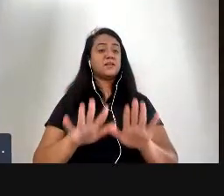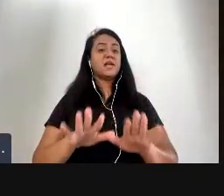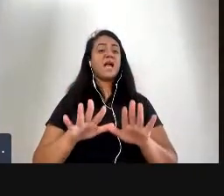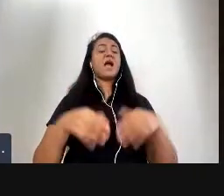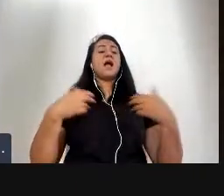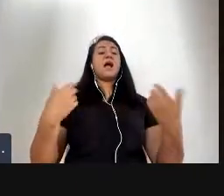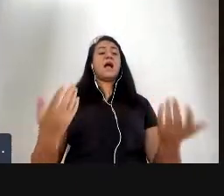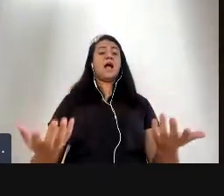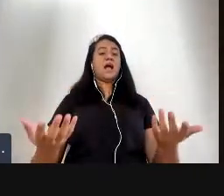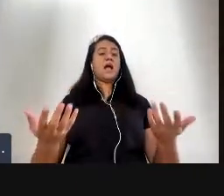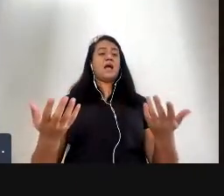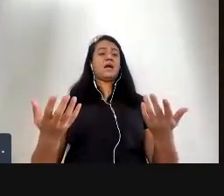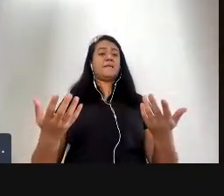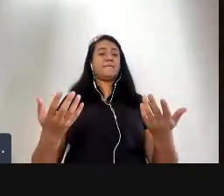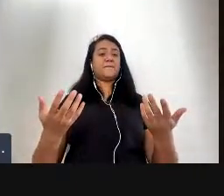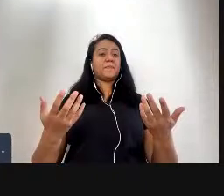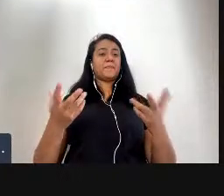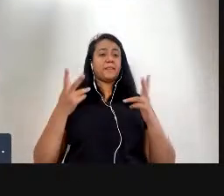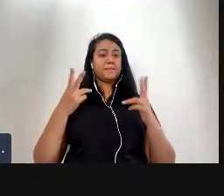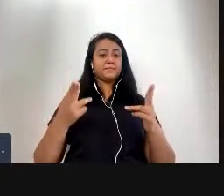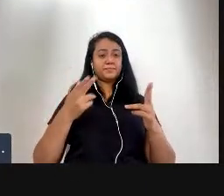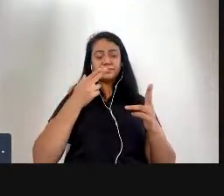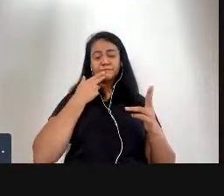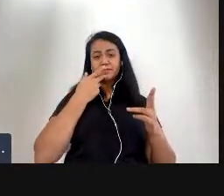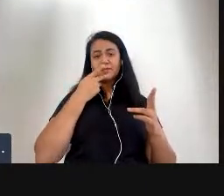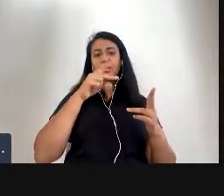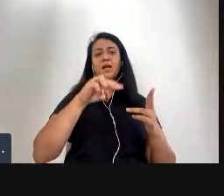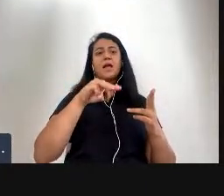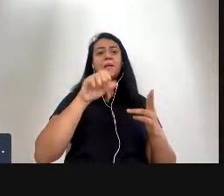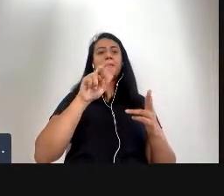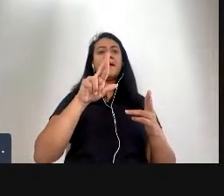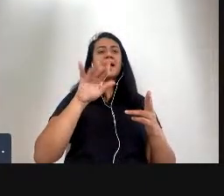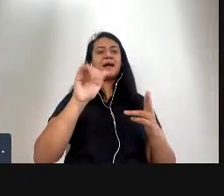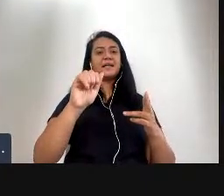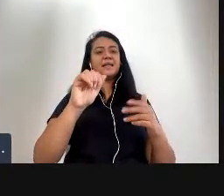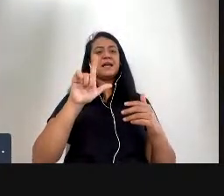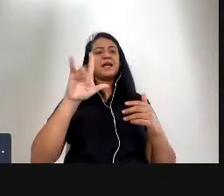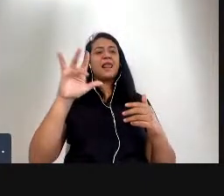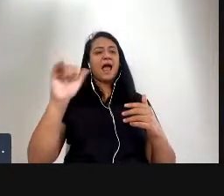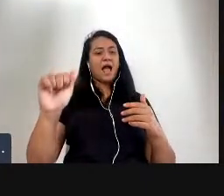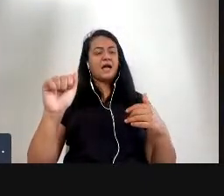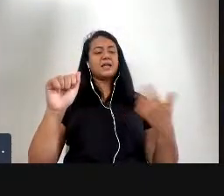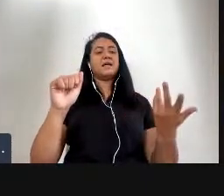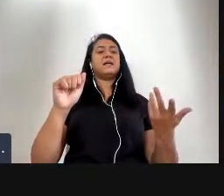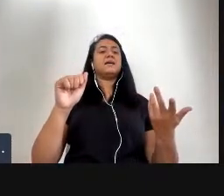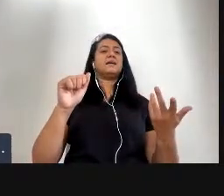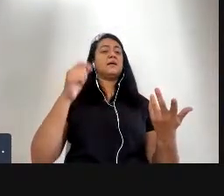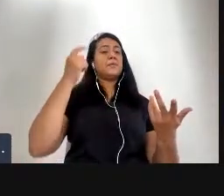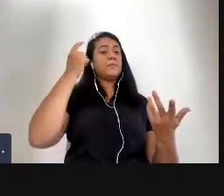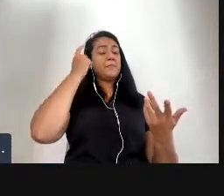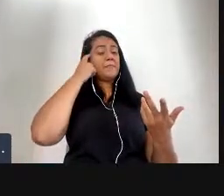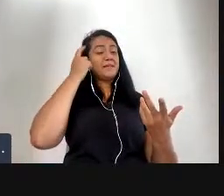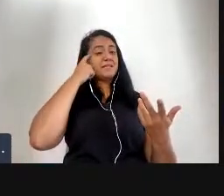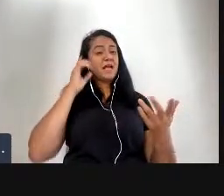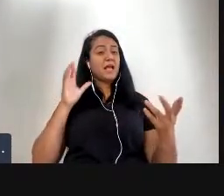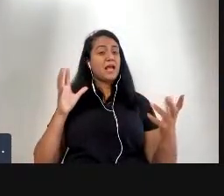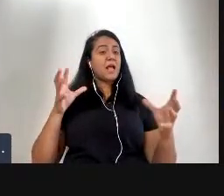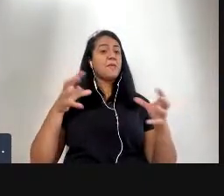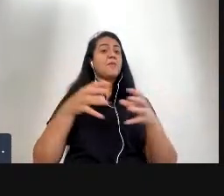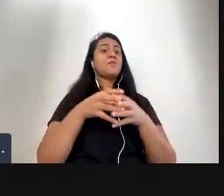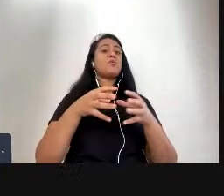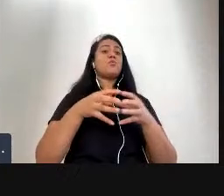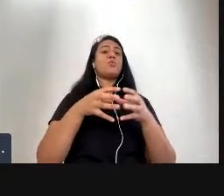bem pontuou Maria Clara pensar em malhas não somente pensar em redes